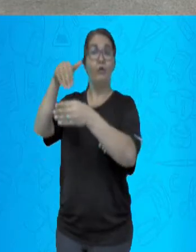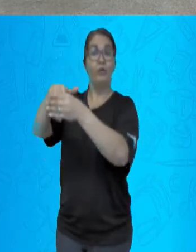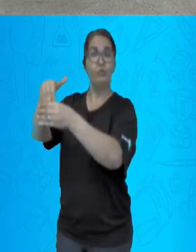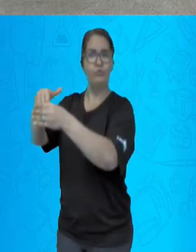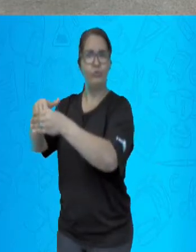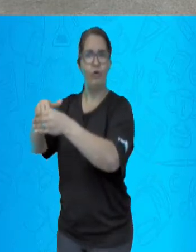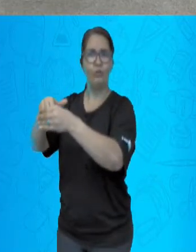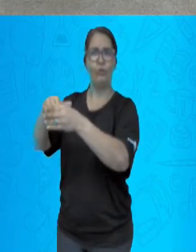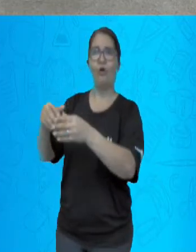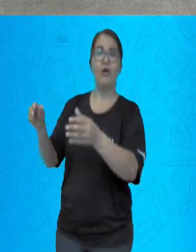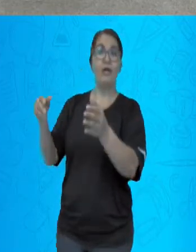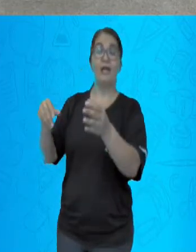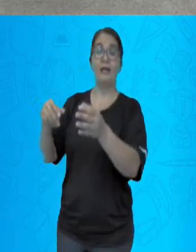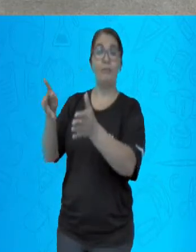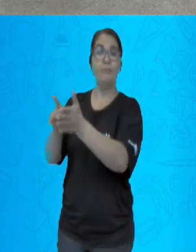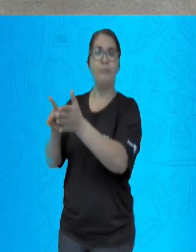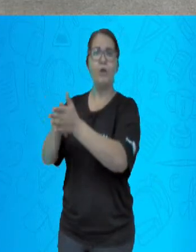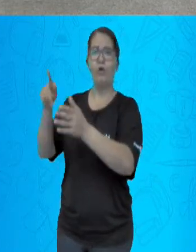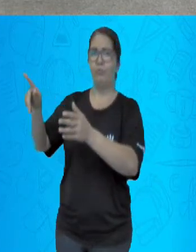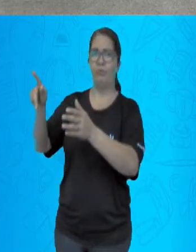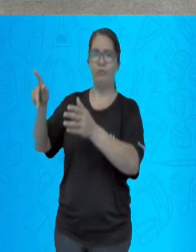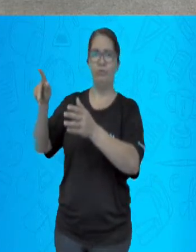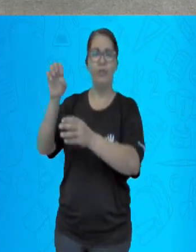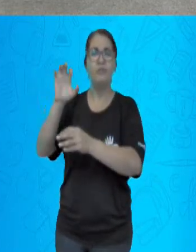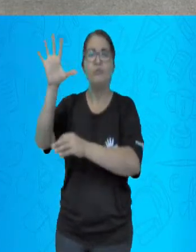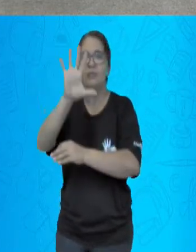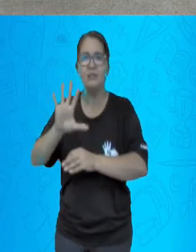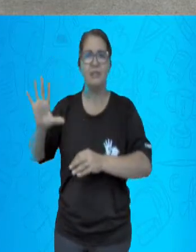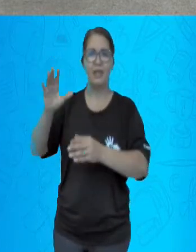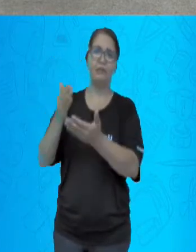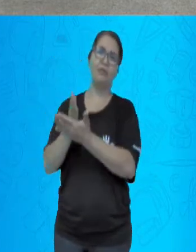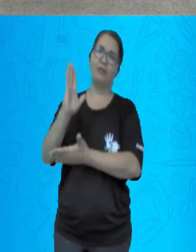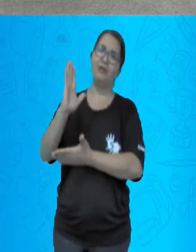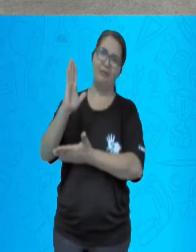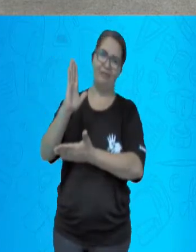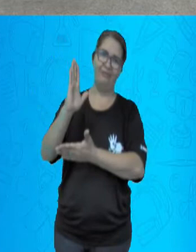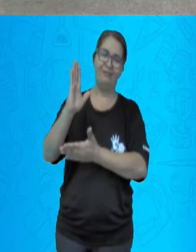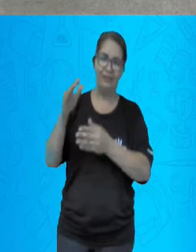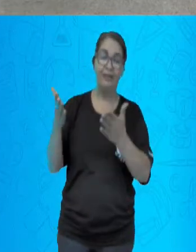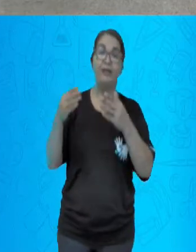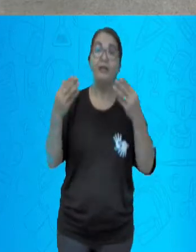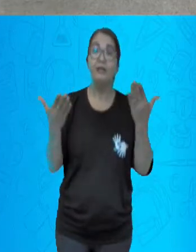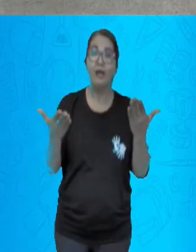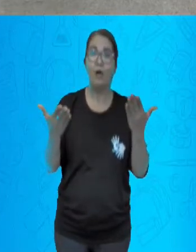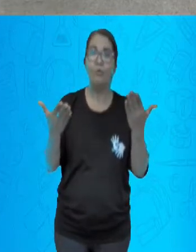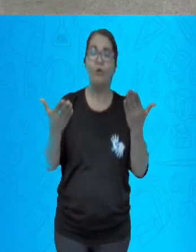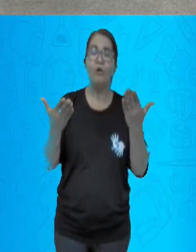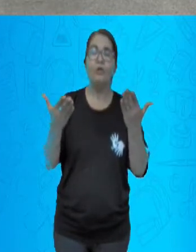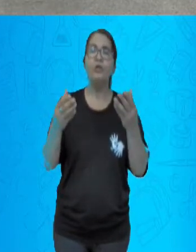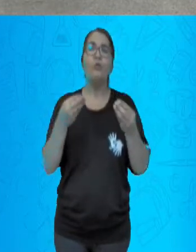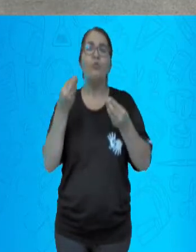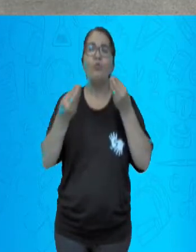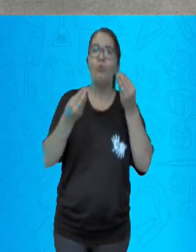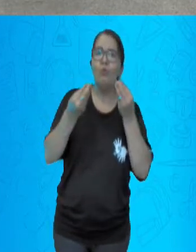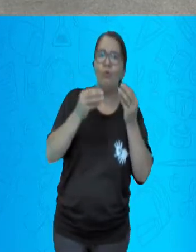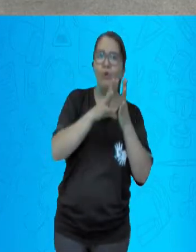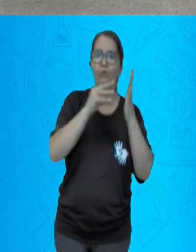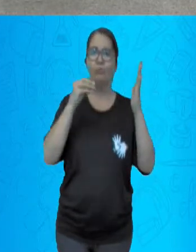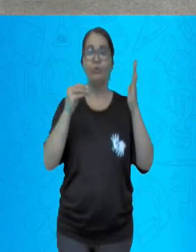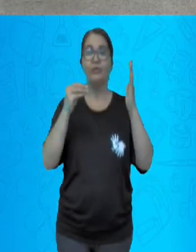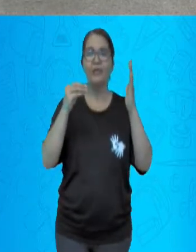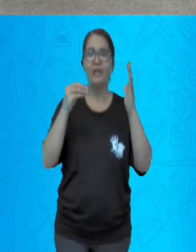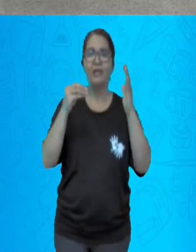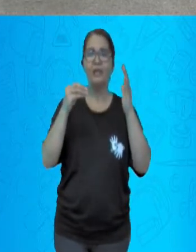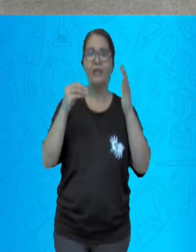defendesse a pauta do governo no legislativo. A figura-chave no funcionamento da política